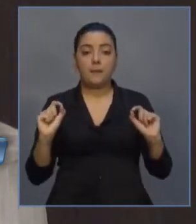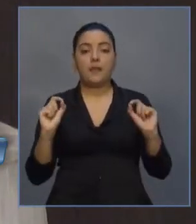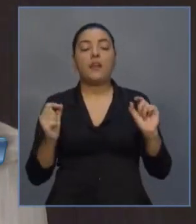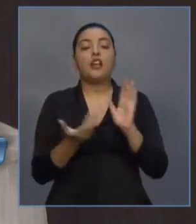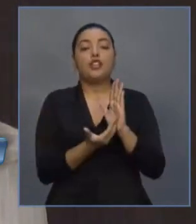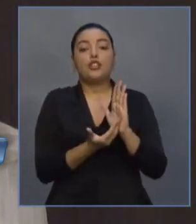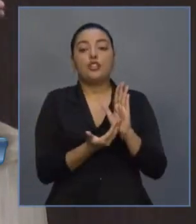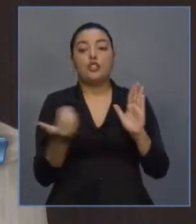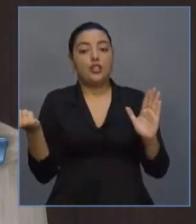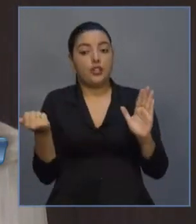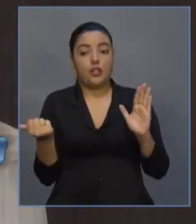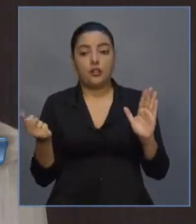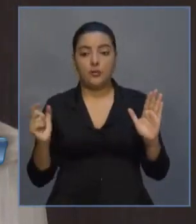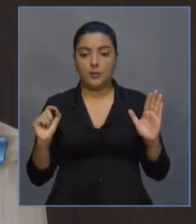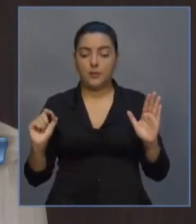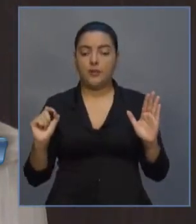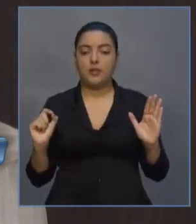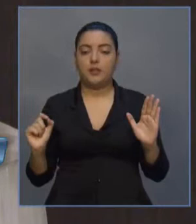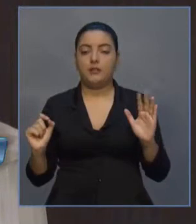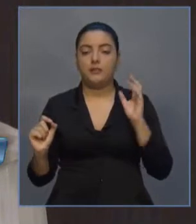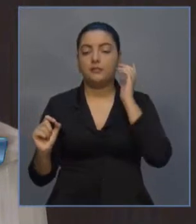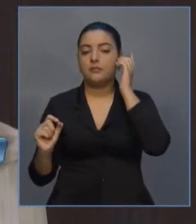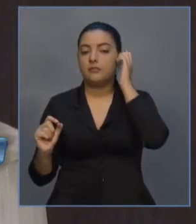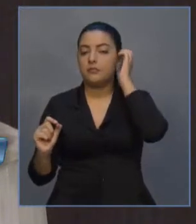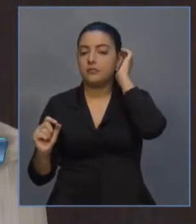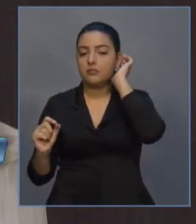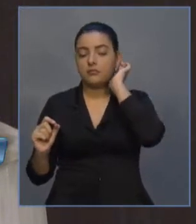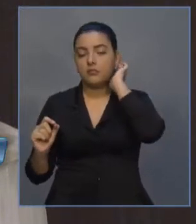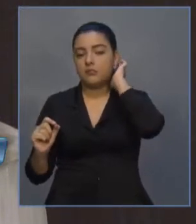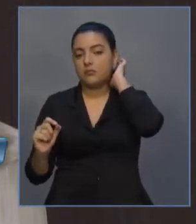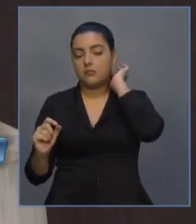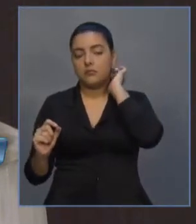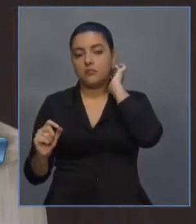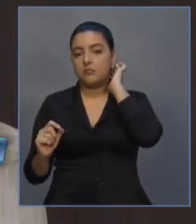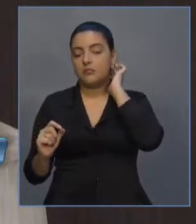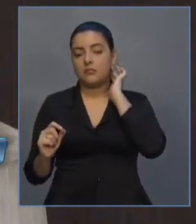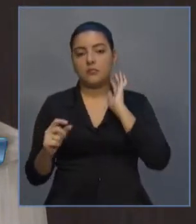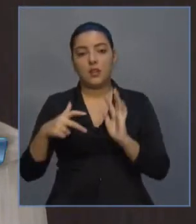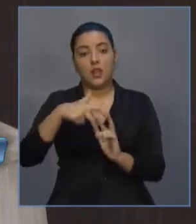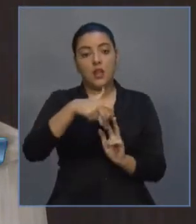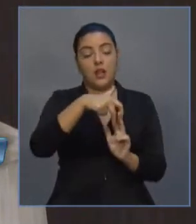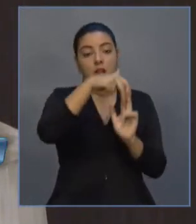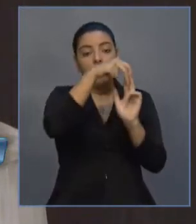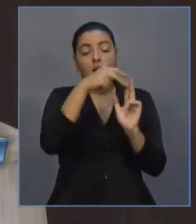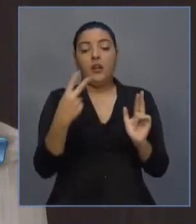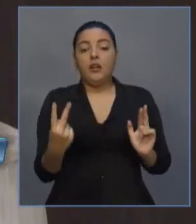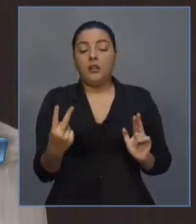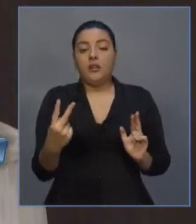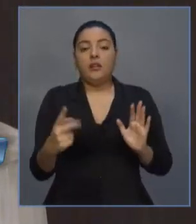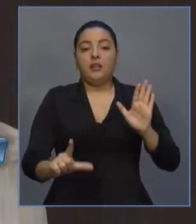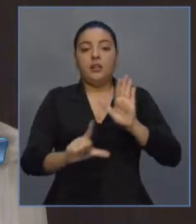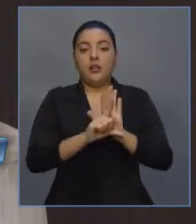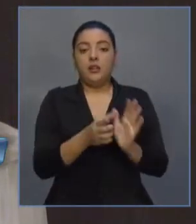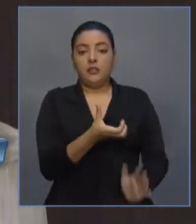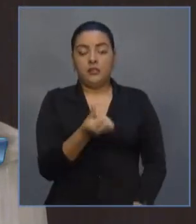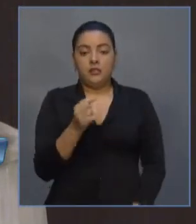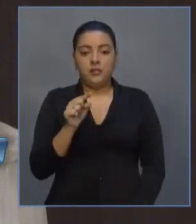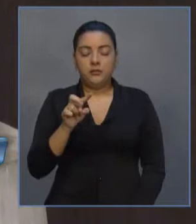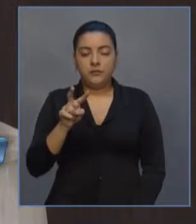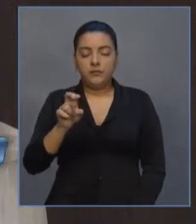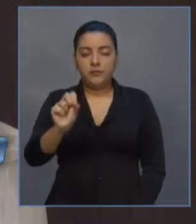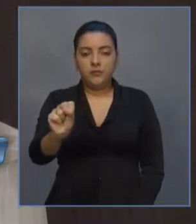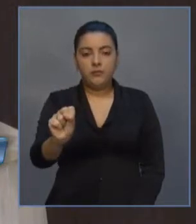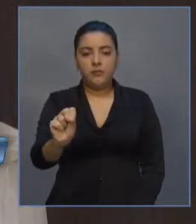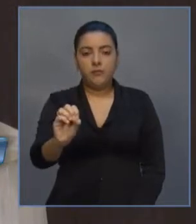retiradas, são retirados dois incisos da lei 16.580,